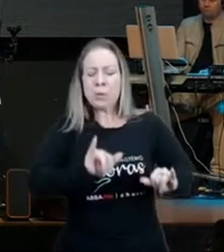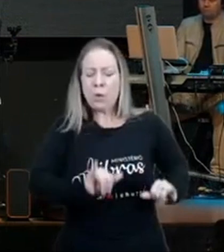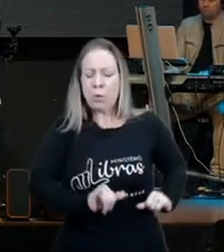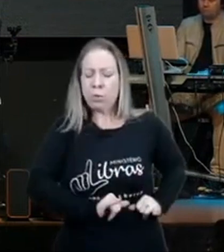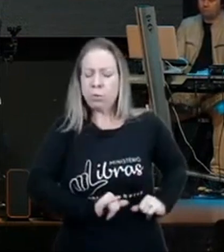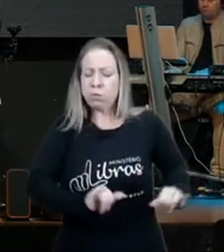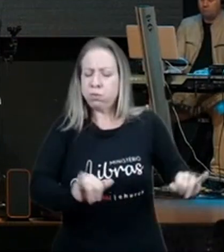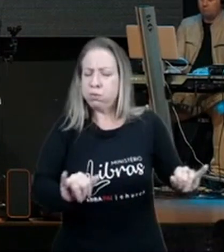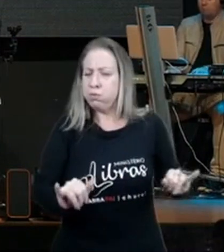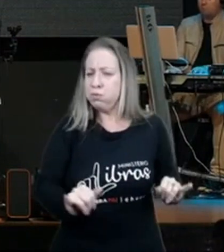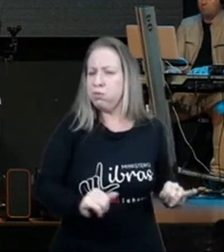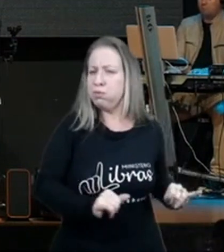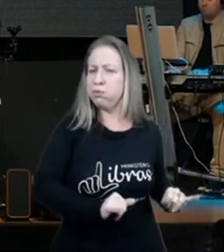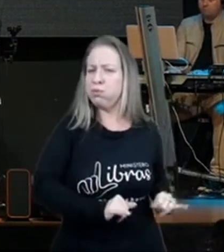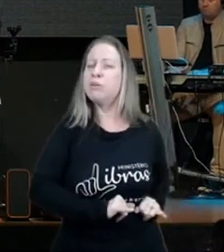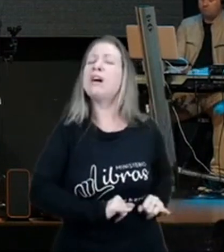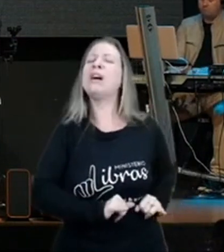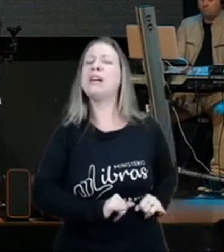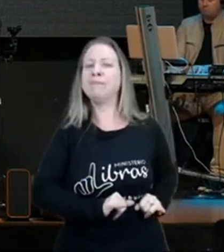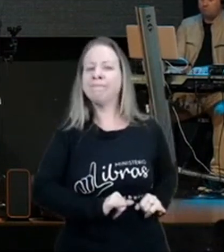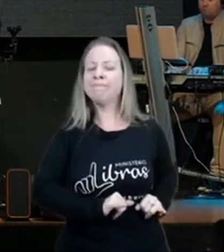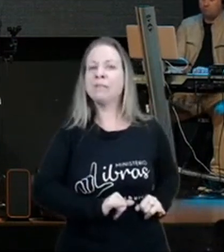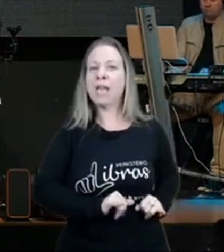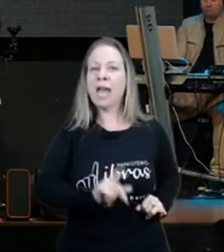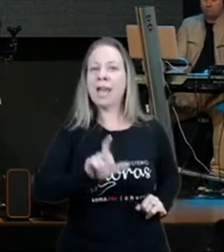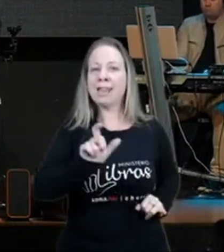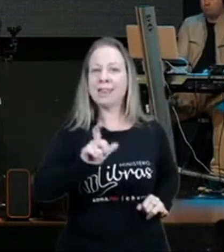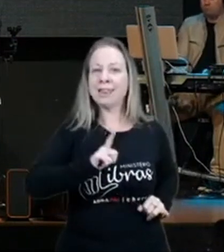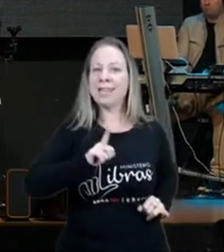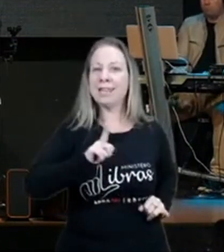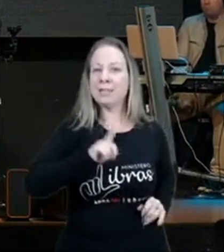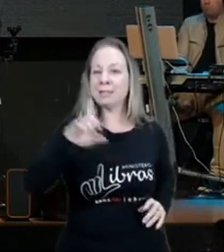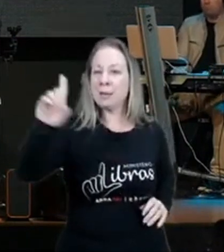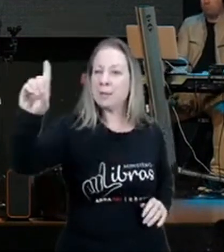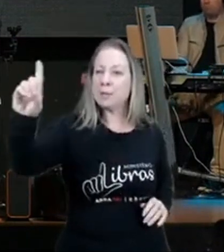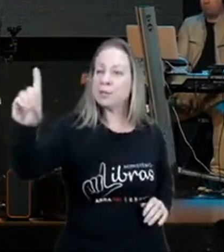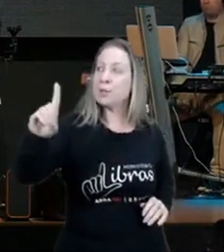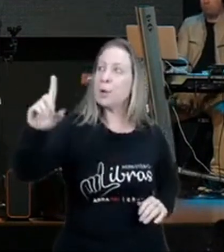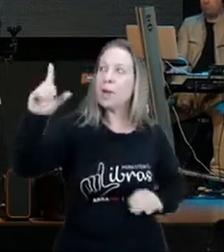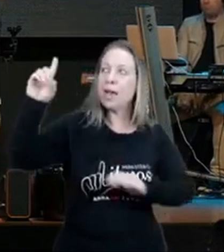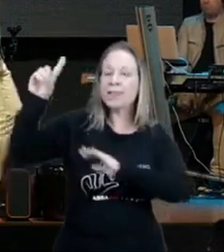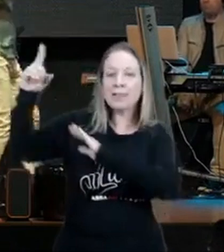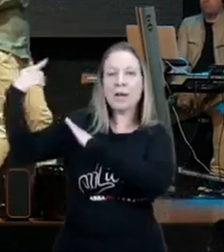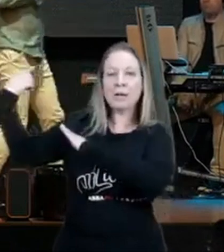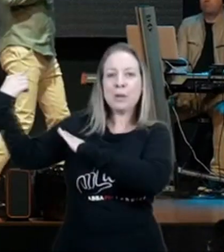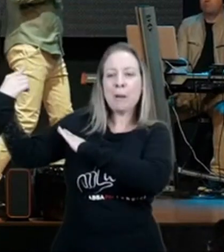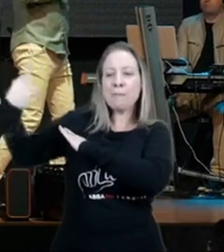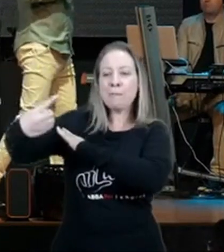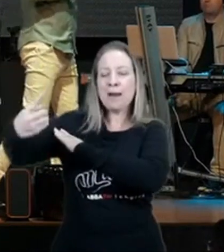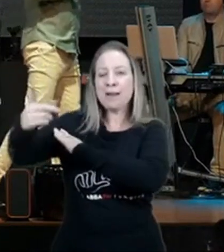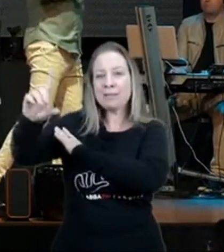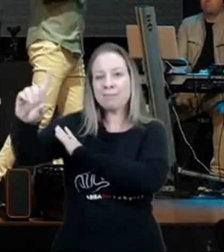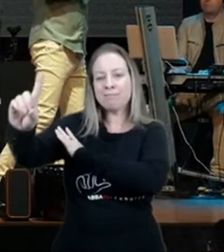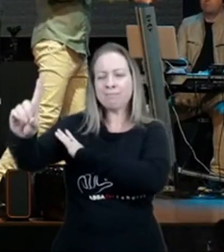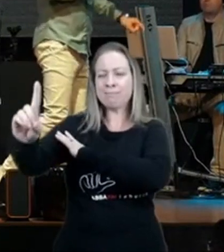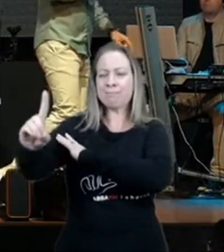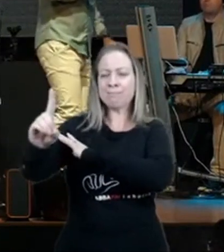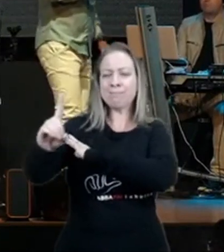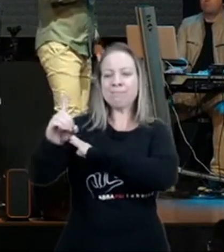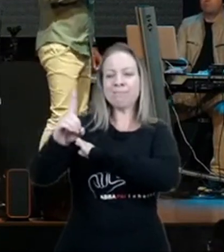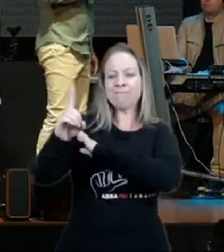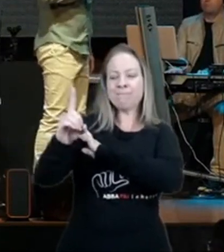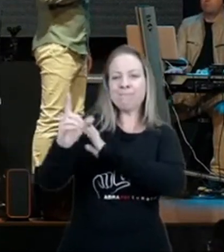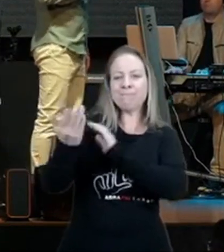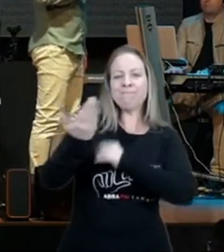nos dias mais difíceis da nossa vida, aquela pessoa que, nós trocamos de denominação, mas Ele continua seu